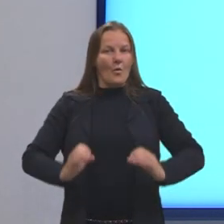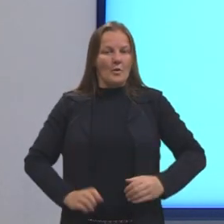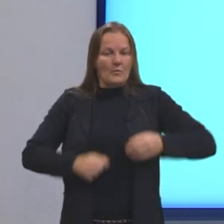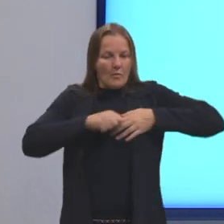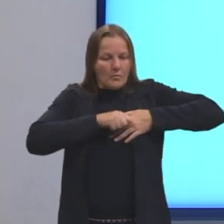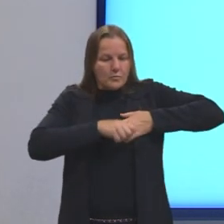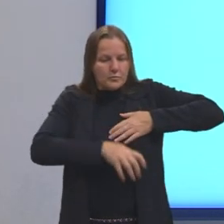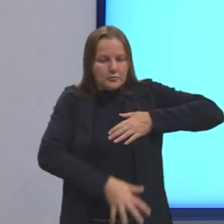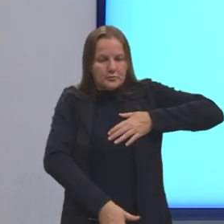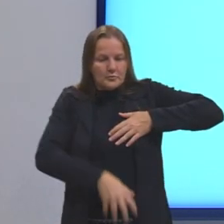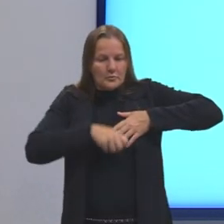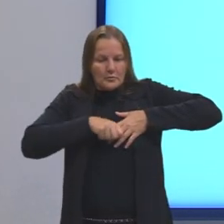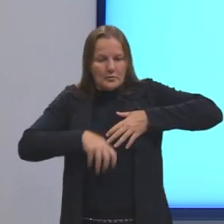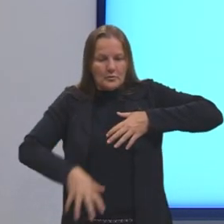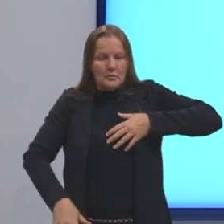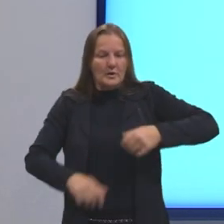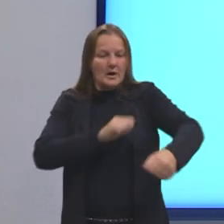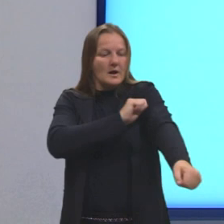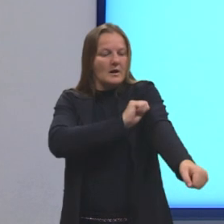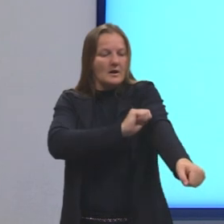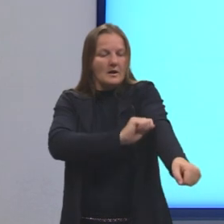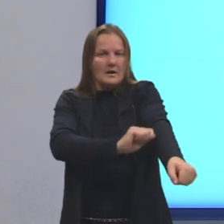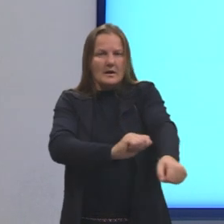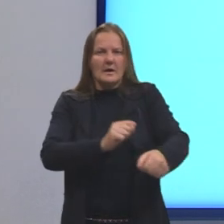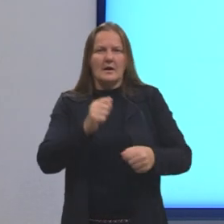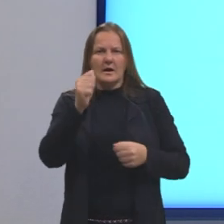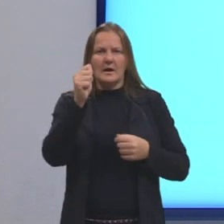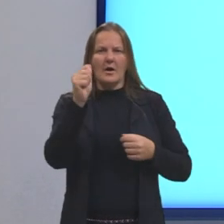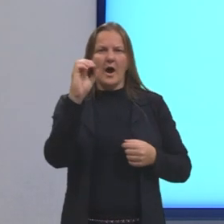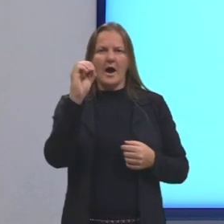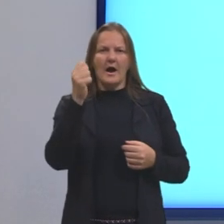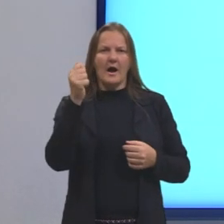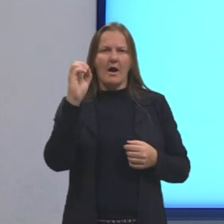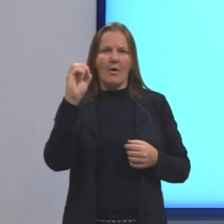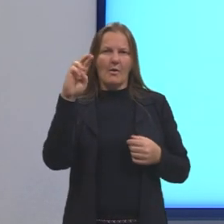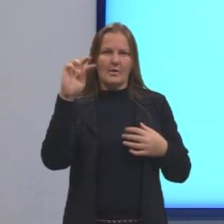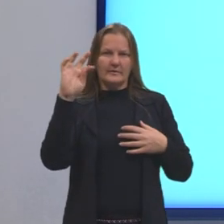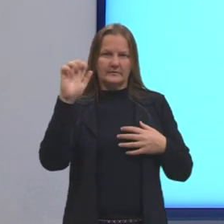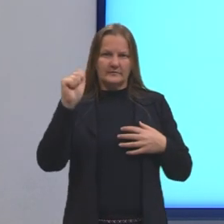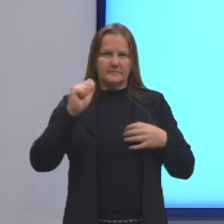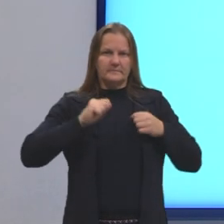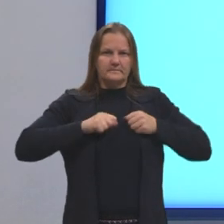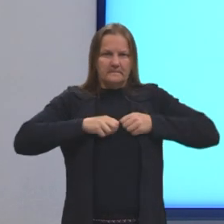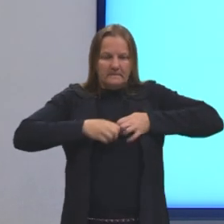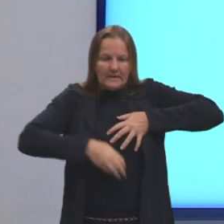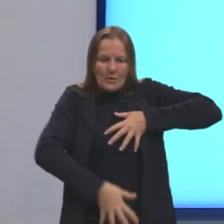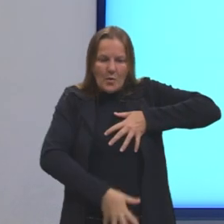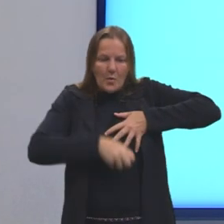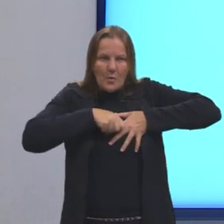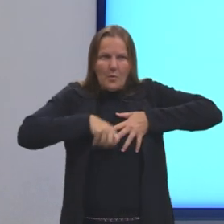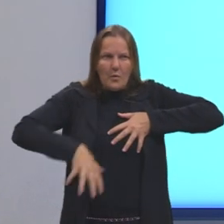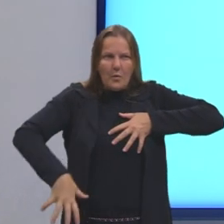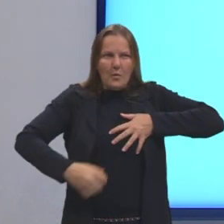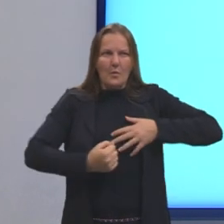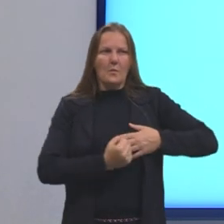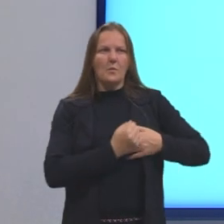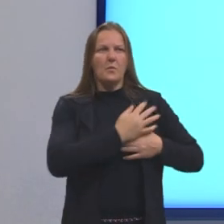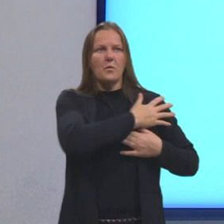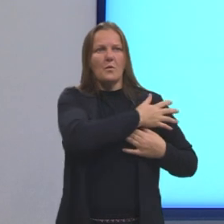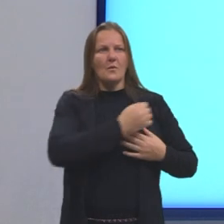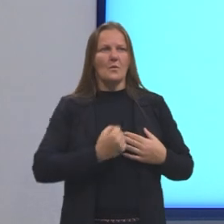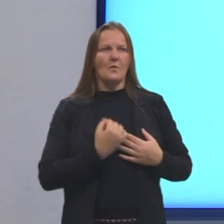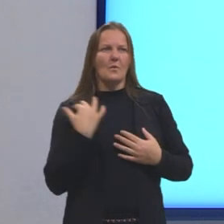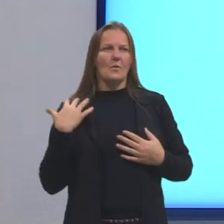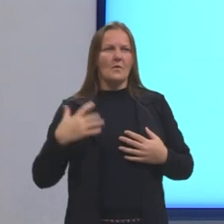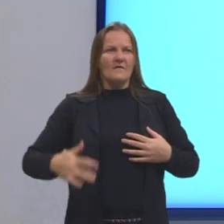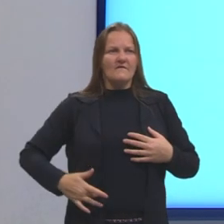através da horta, né? Aqui. Então, vai ir para o corpo inteiro, irrigando os órgãos, né? O